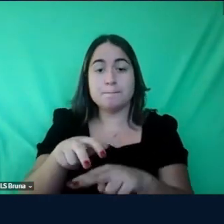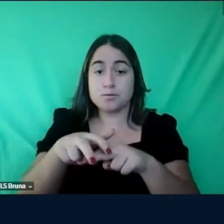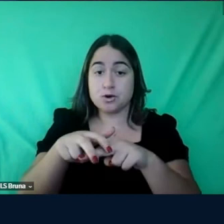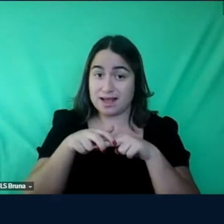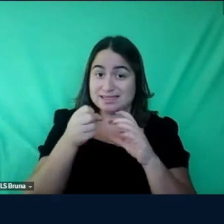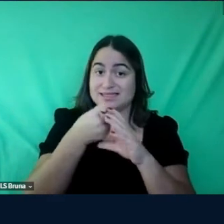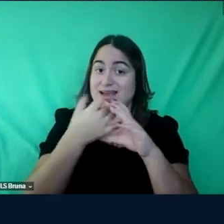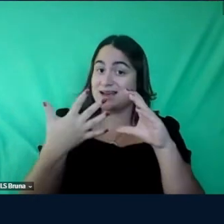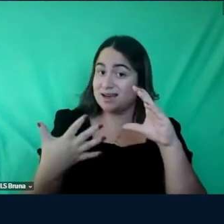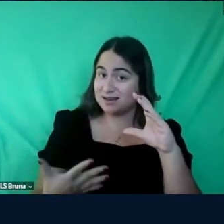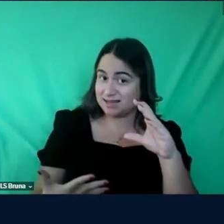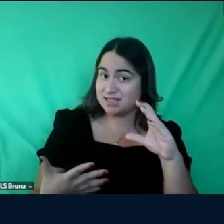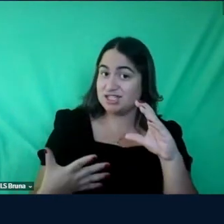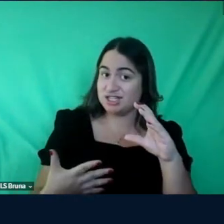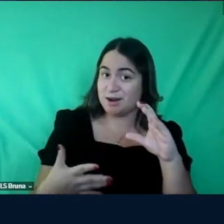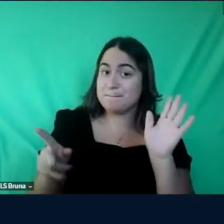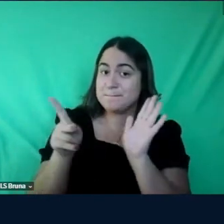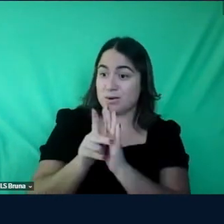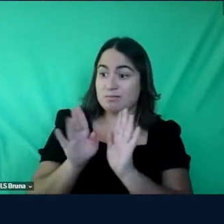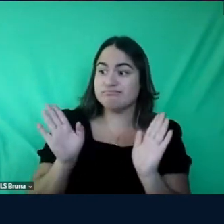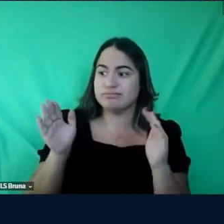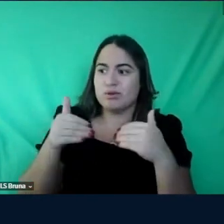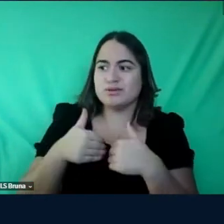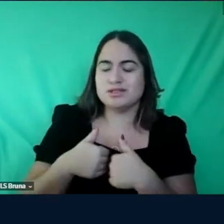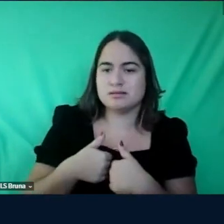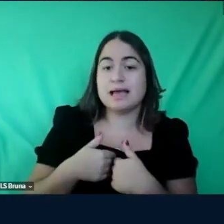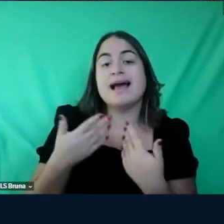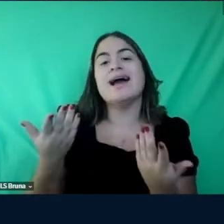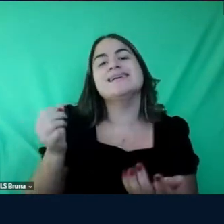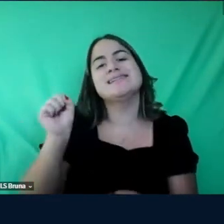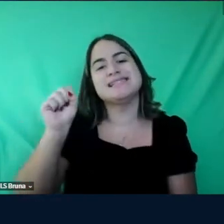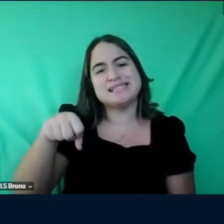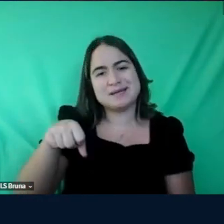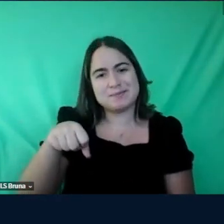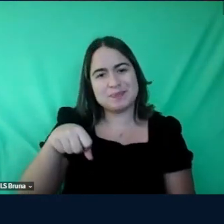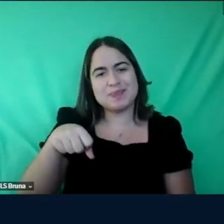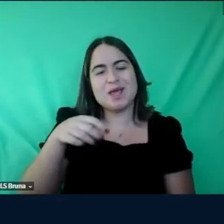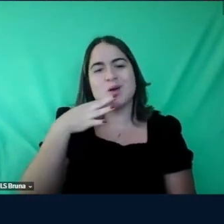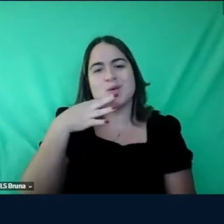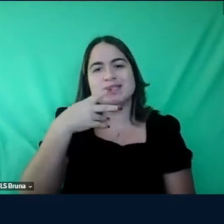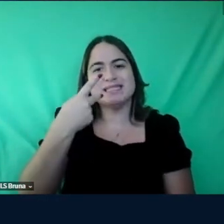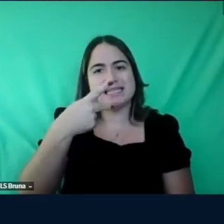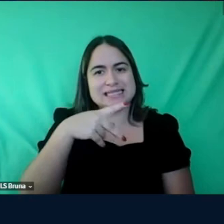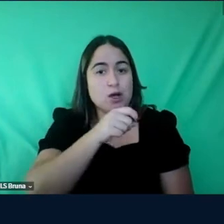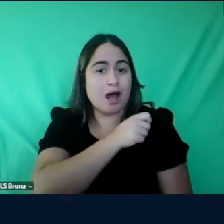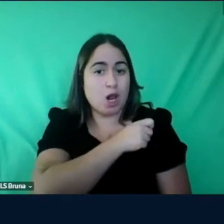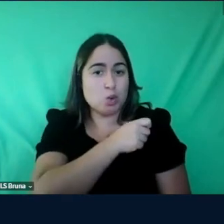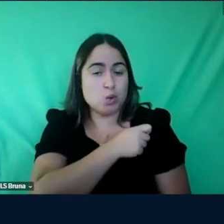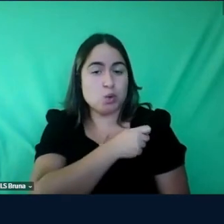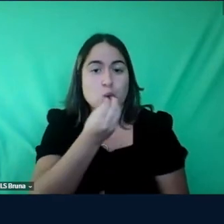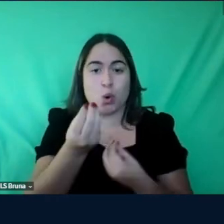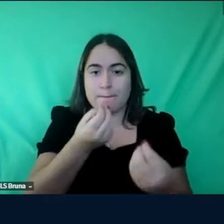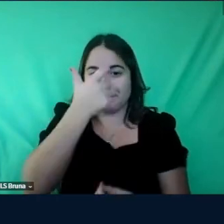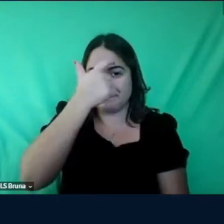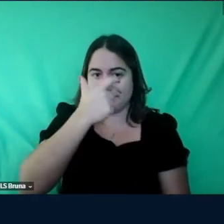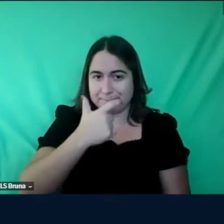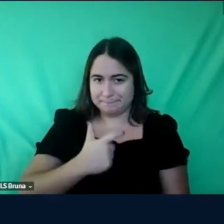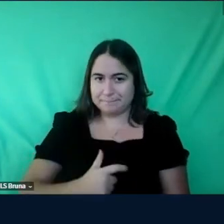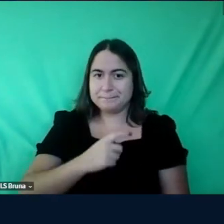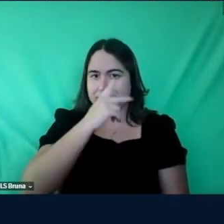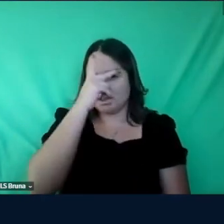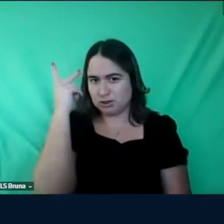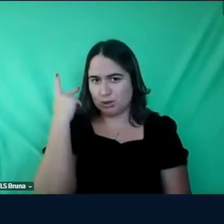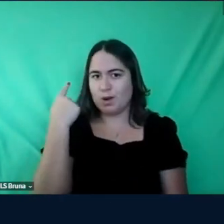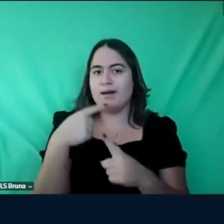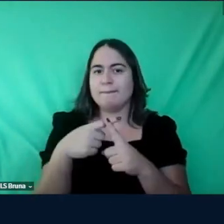do transtorno e aí sim conhecer o seu aluno como indivíduo porque ele vai ter uma configuração muito diferente